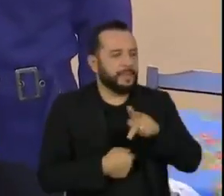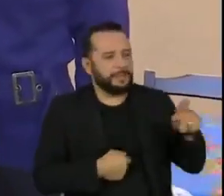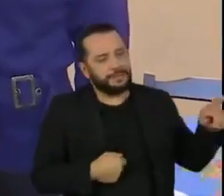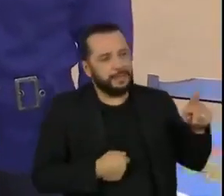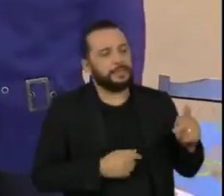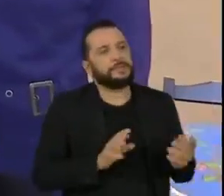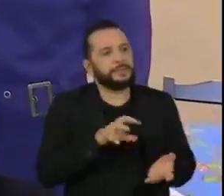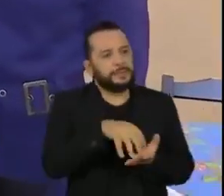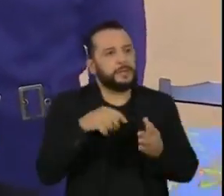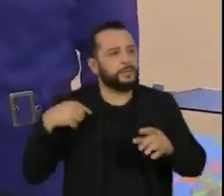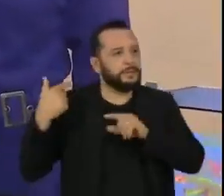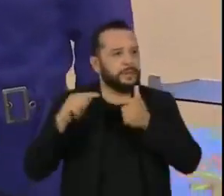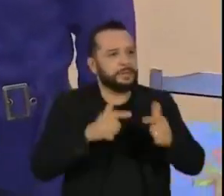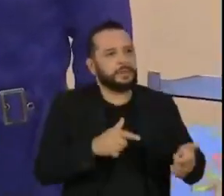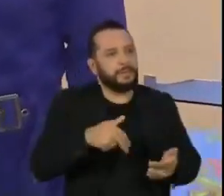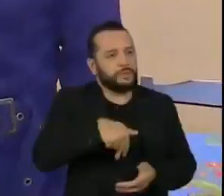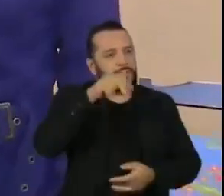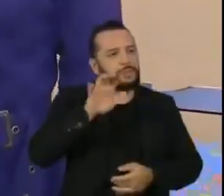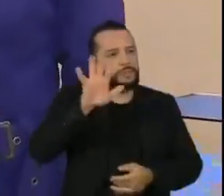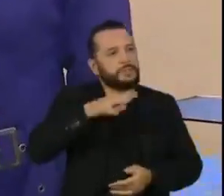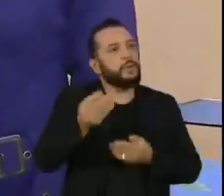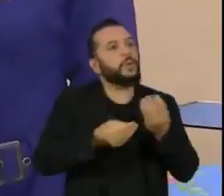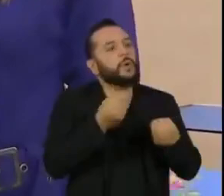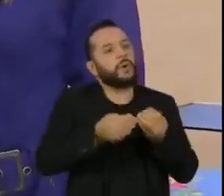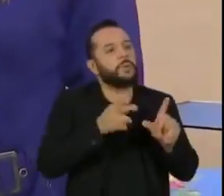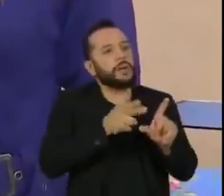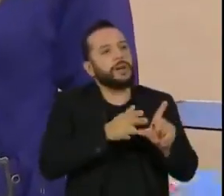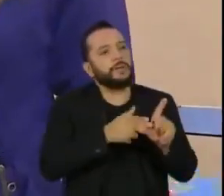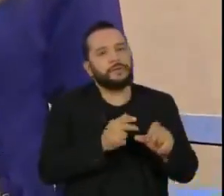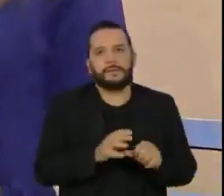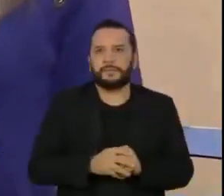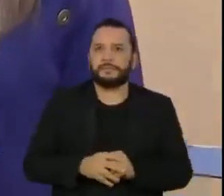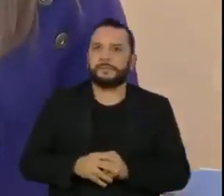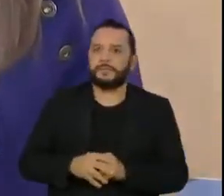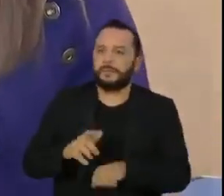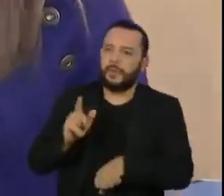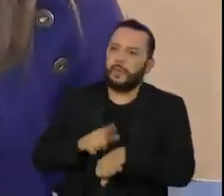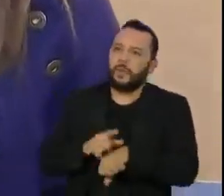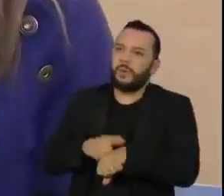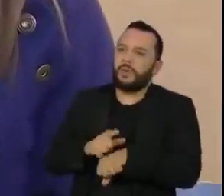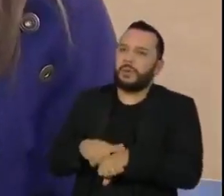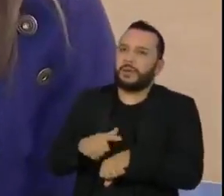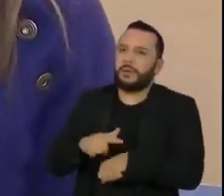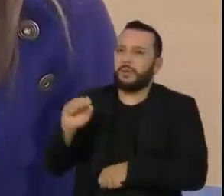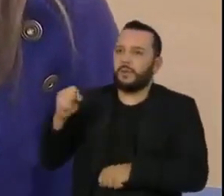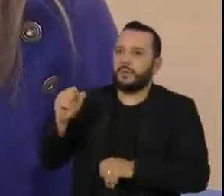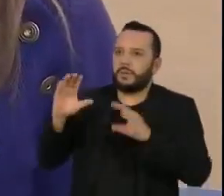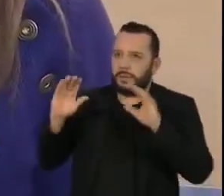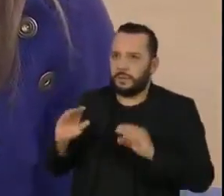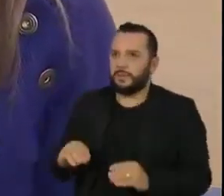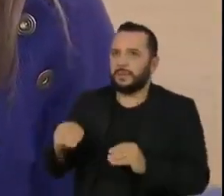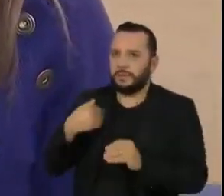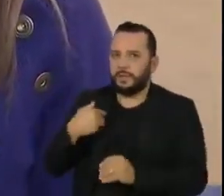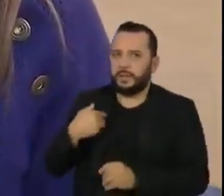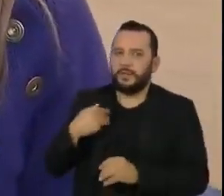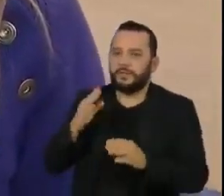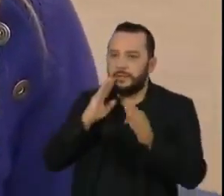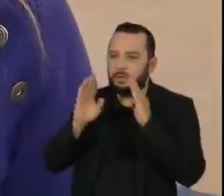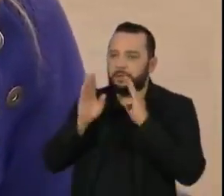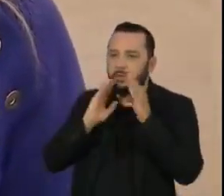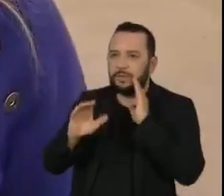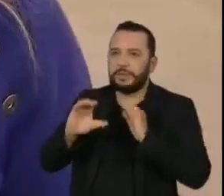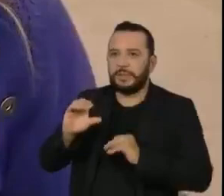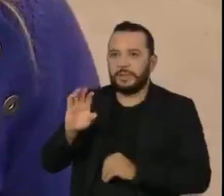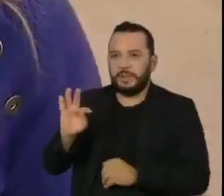conta pra gente como vai ser a live. Boa tarde. Boa tarde. A live vai começar às 20 horas no Facebook do CTN. O